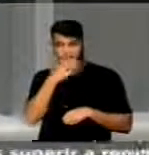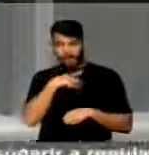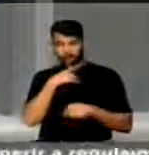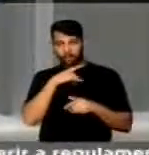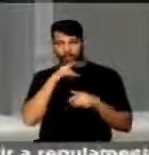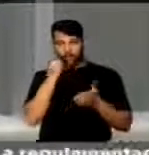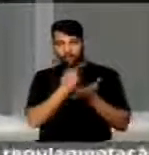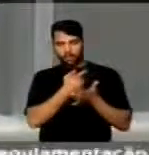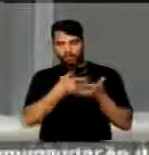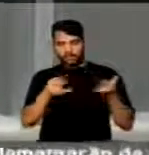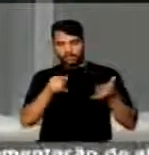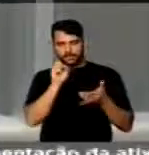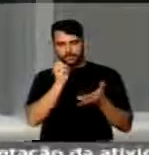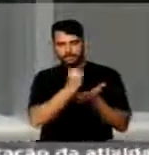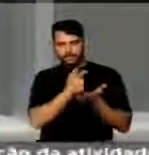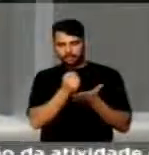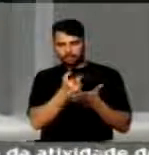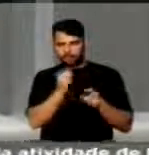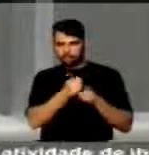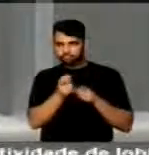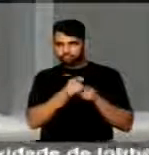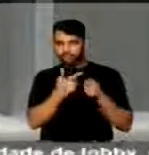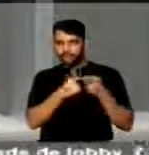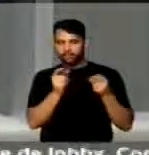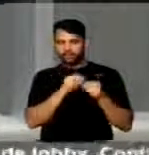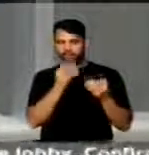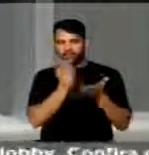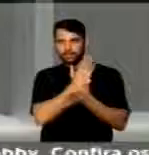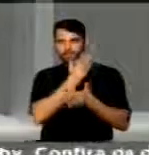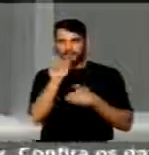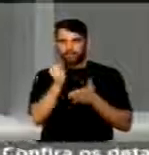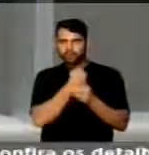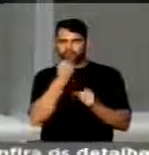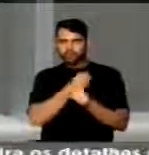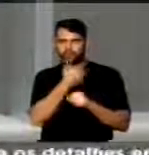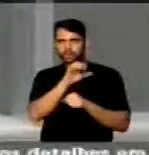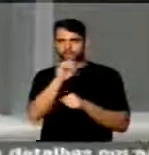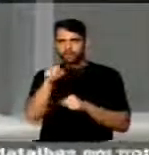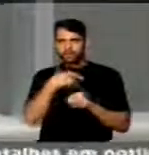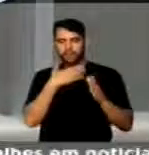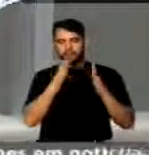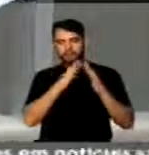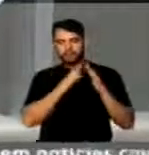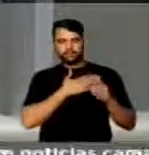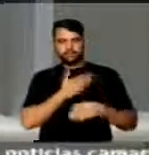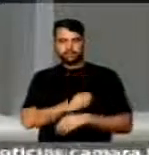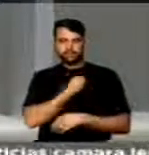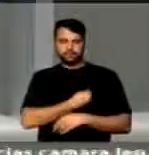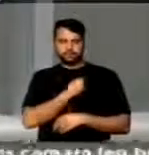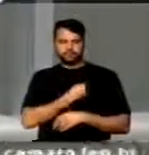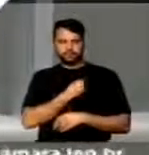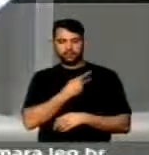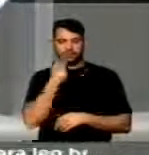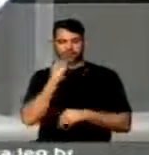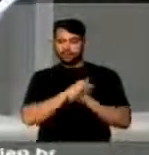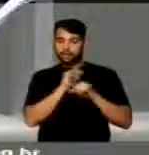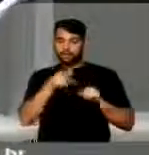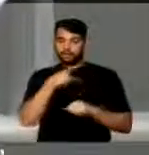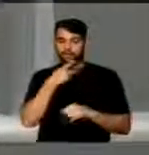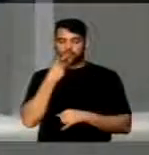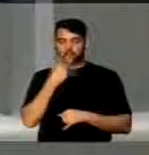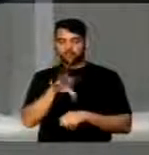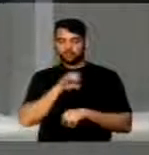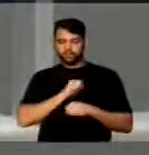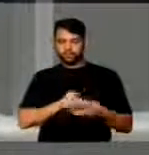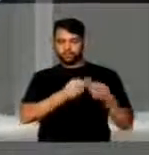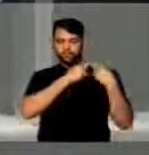mensalidades. Ministro da Cidade, cancelando a construção de mais de 11 mil unidades Minha Casa Minha Vida. E diz aqui que é a atitude